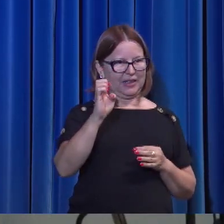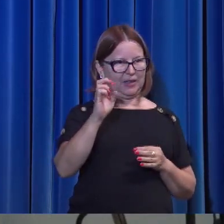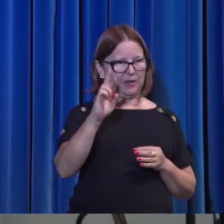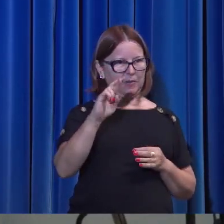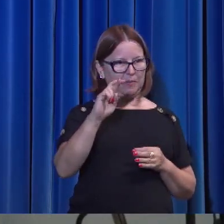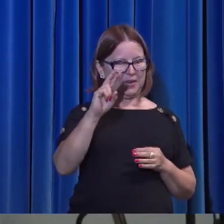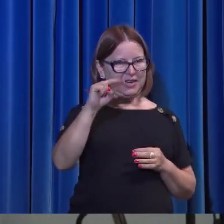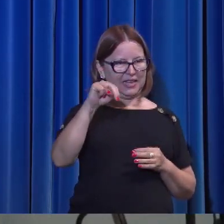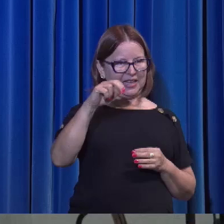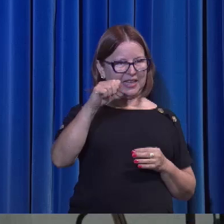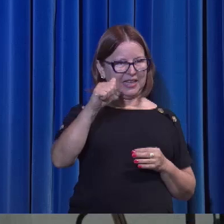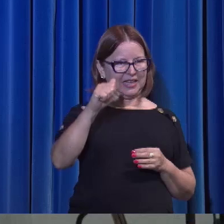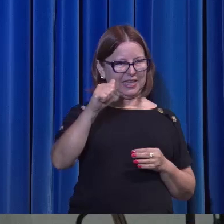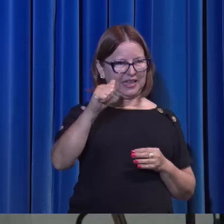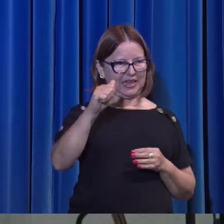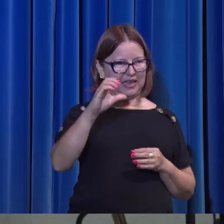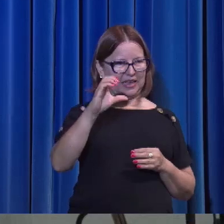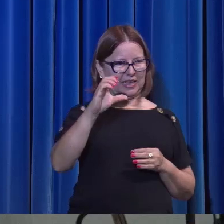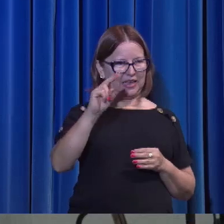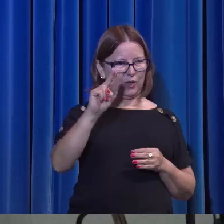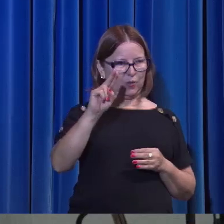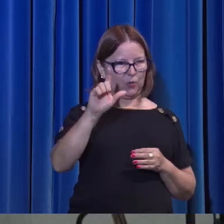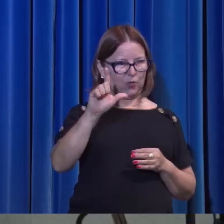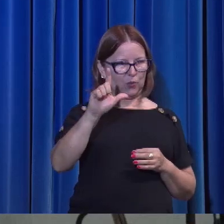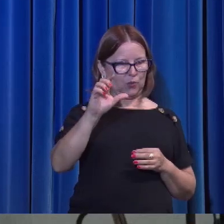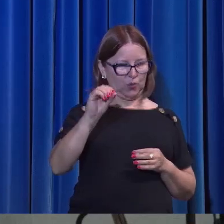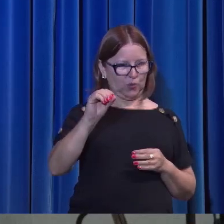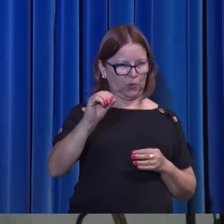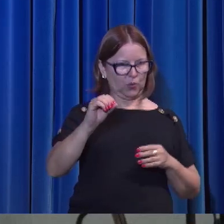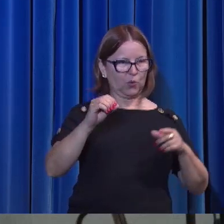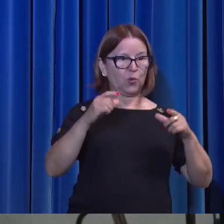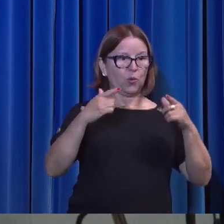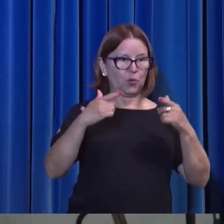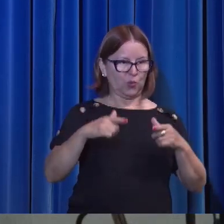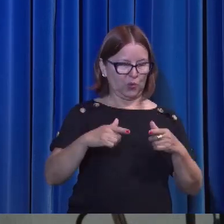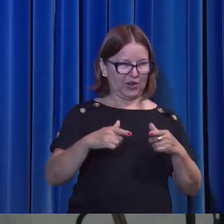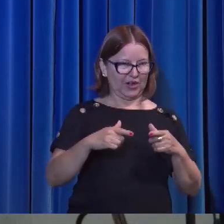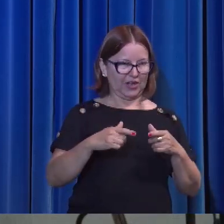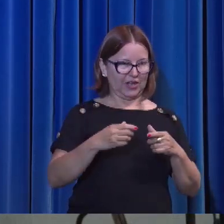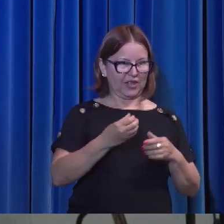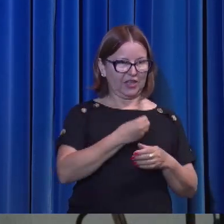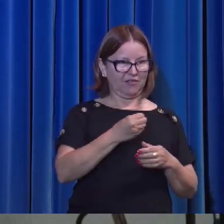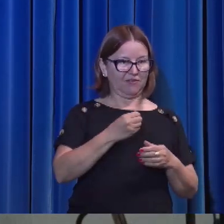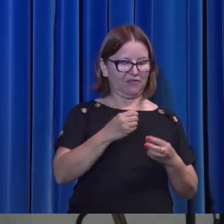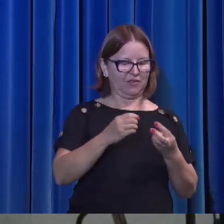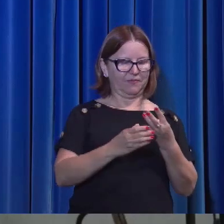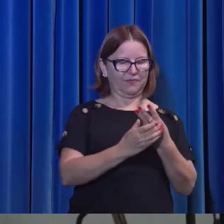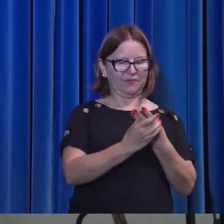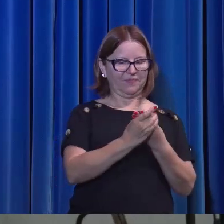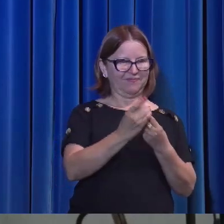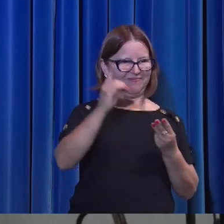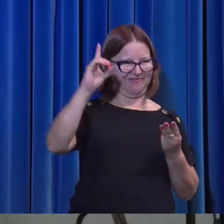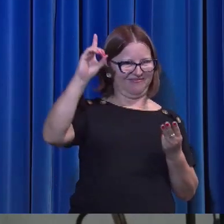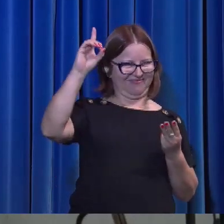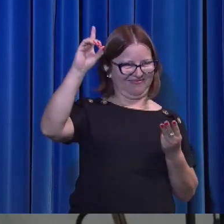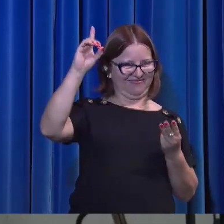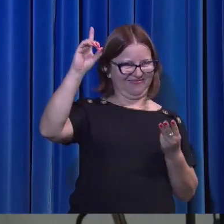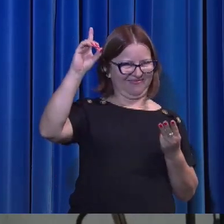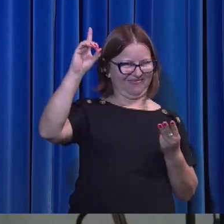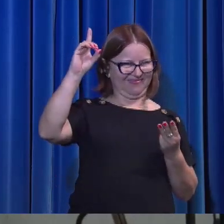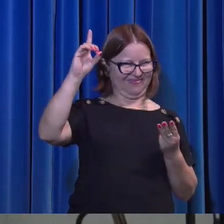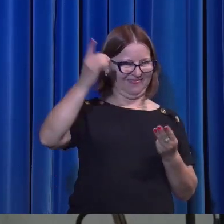onde habitam três pessoas. O Pai, o Filho e o Espírito Santo.